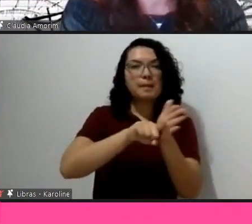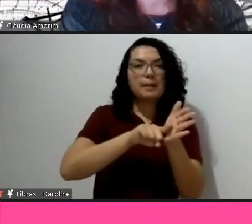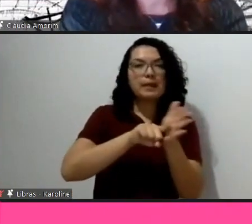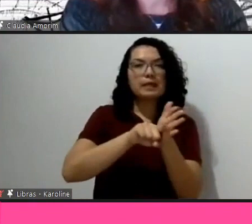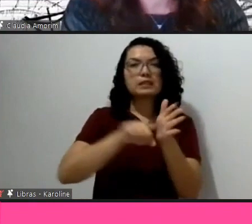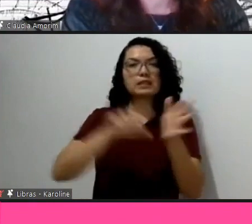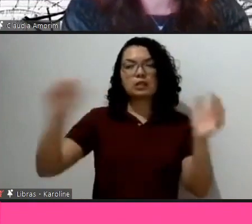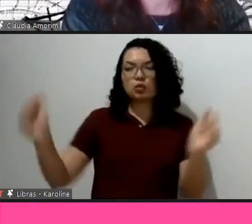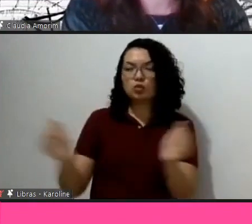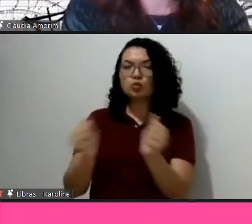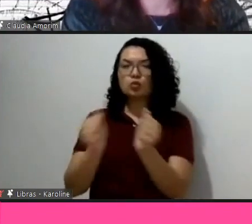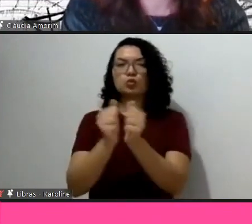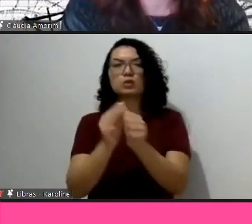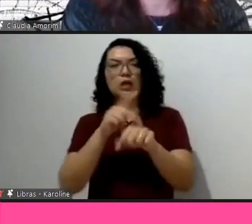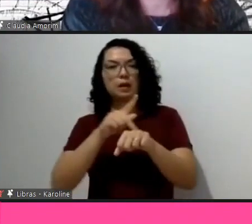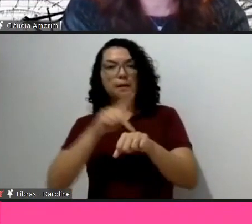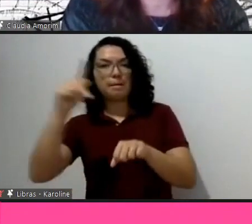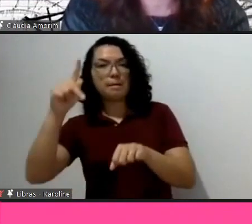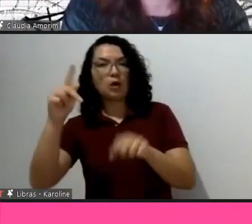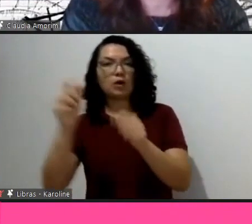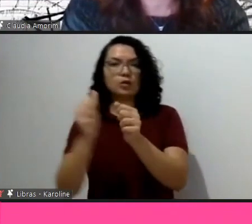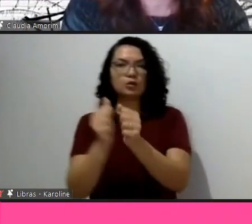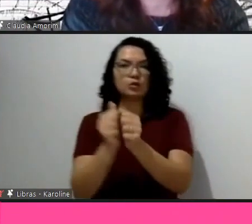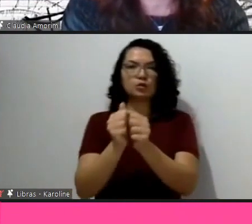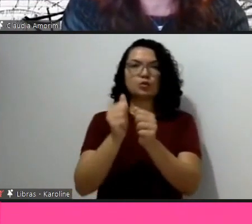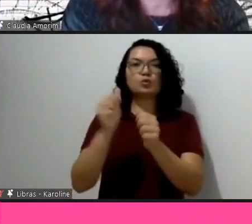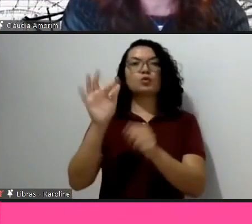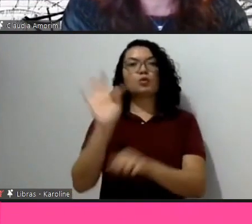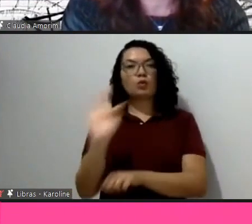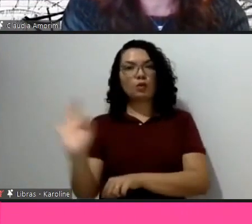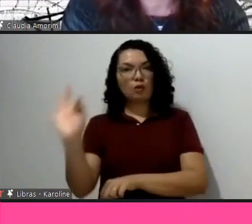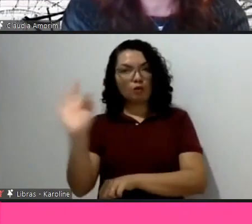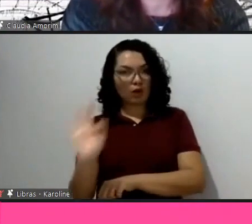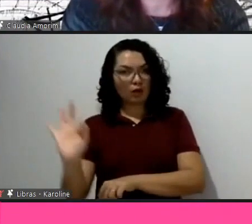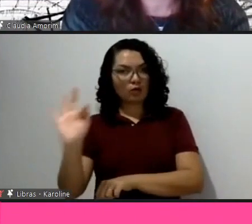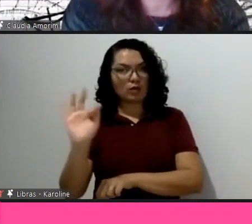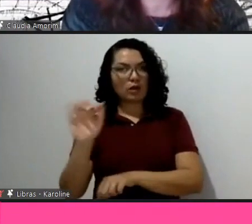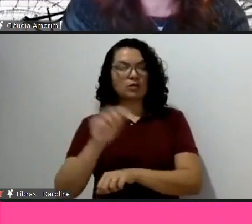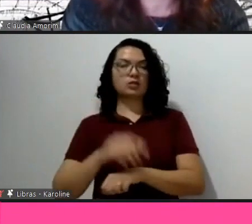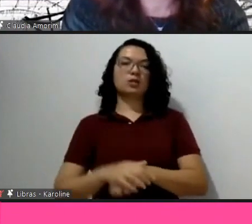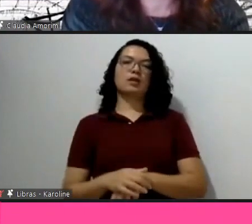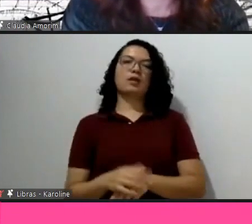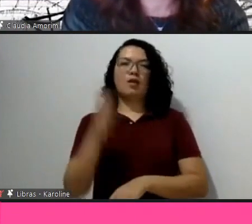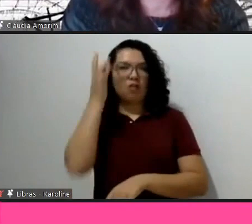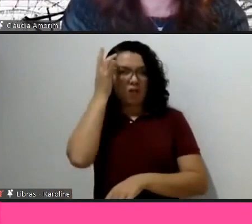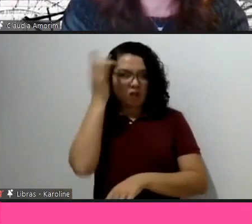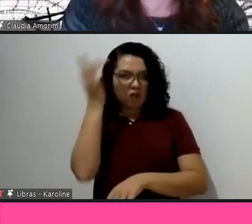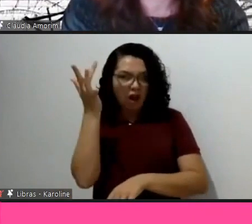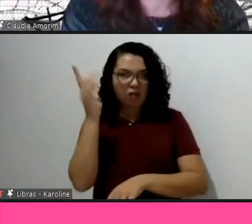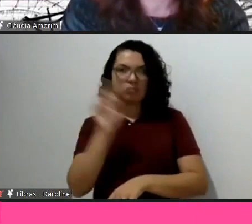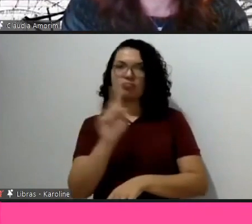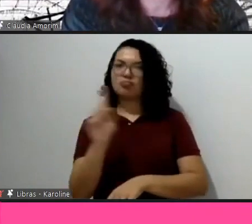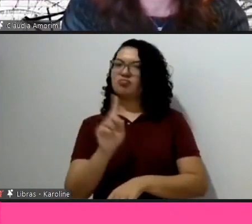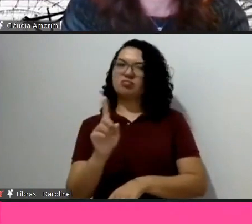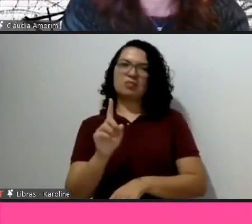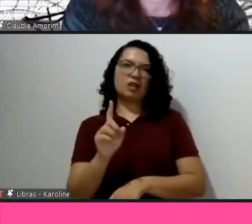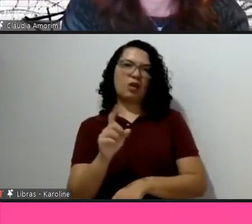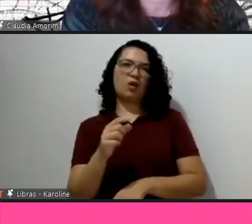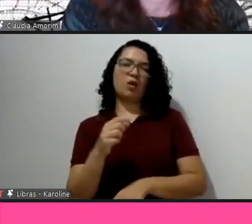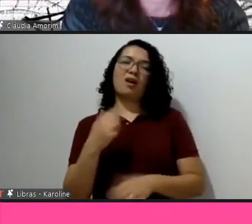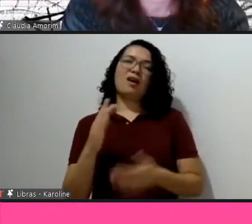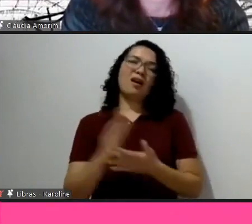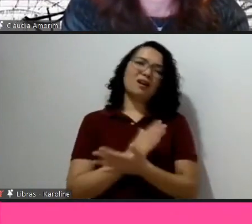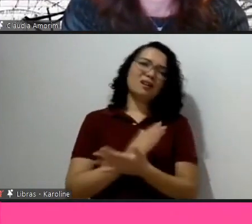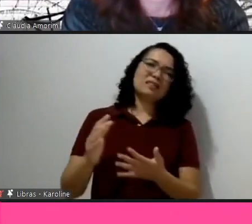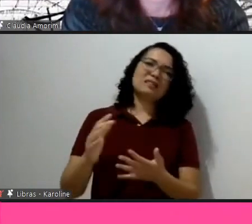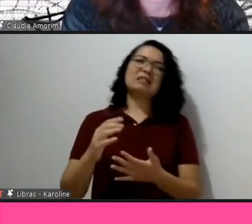graduação. Não é fácil de fazer, tem que estar disposto mesmo, eu não vou dizer que todos os semestres eu estava disposta a fazer, não, não